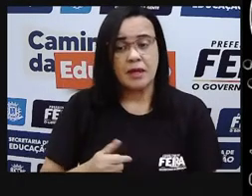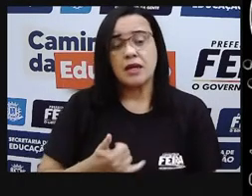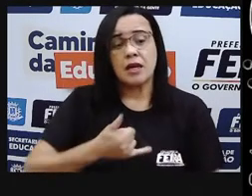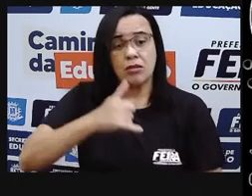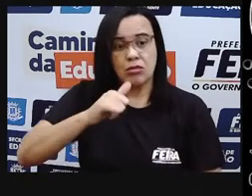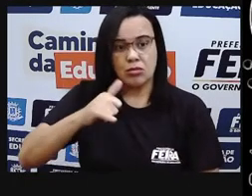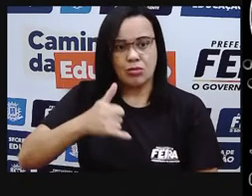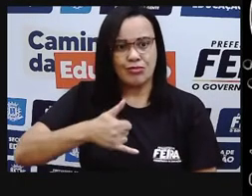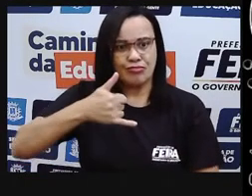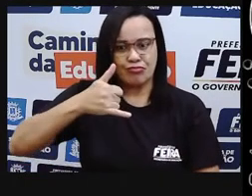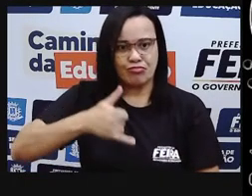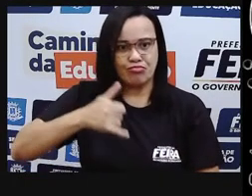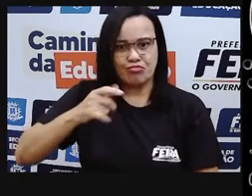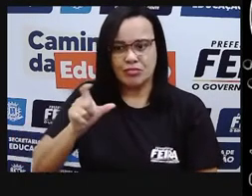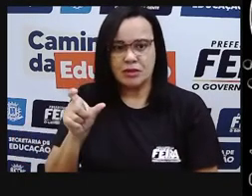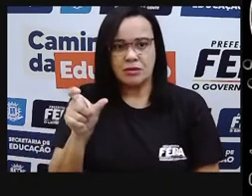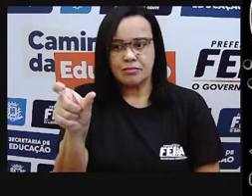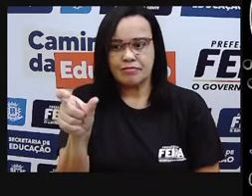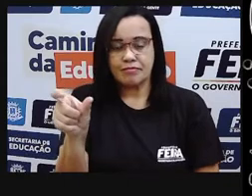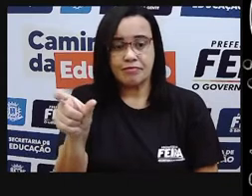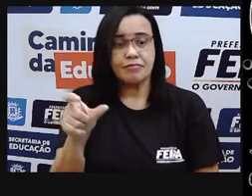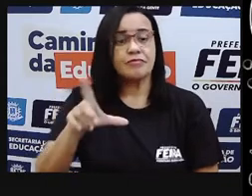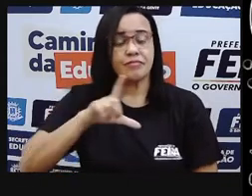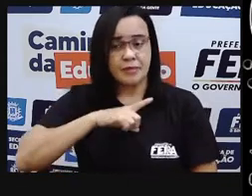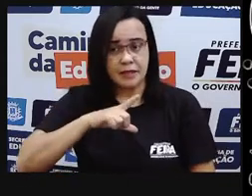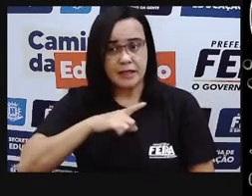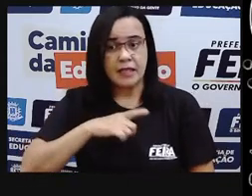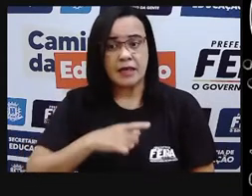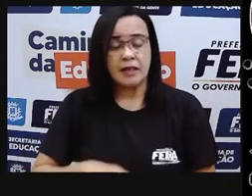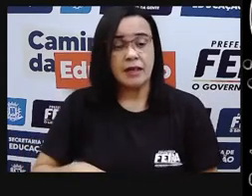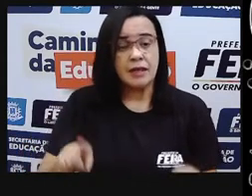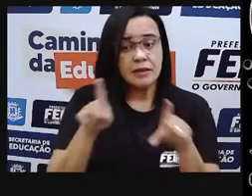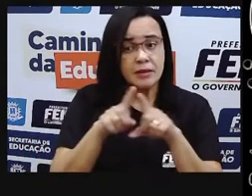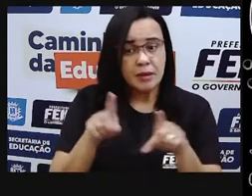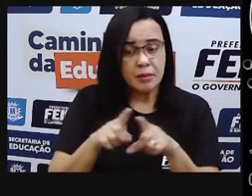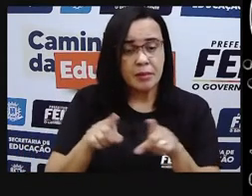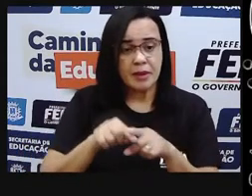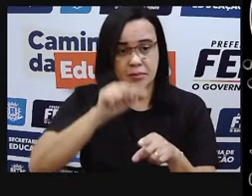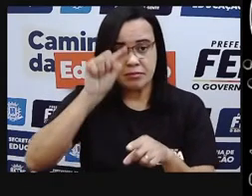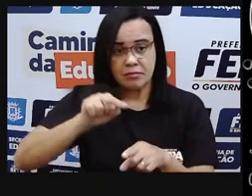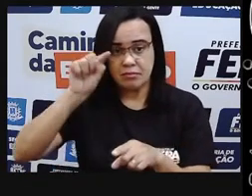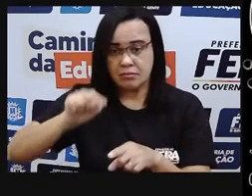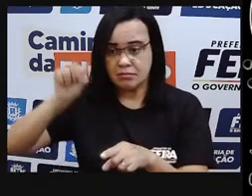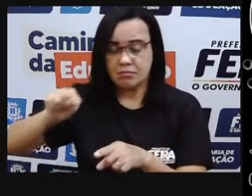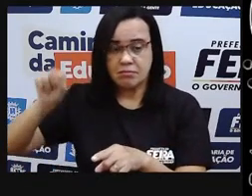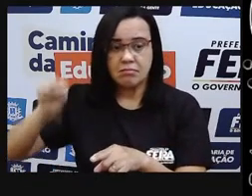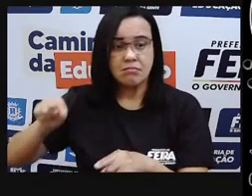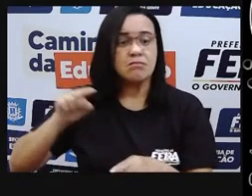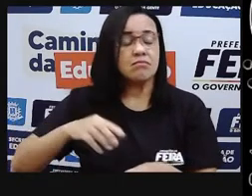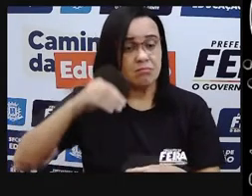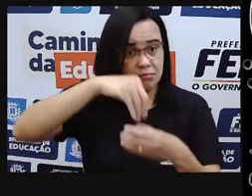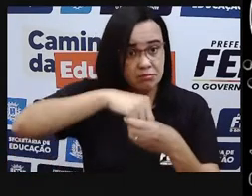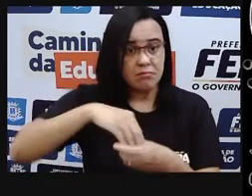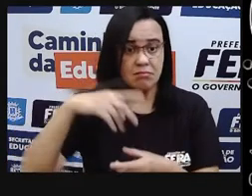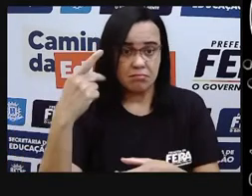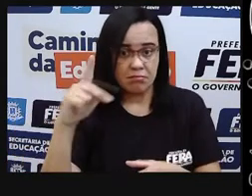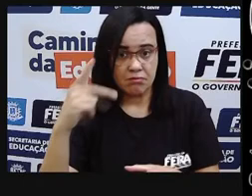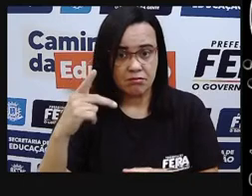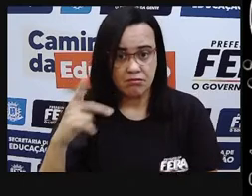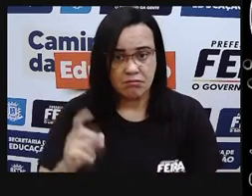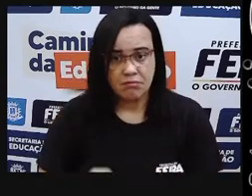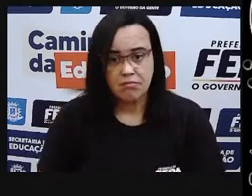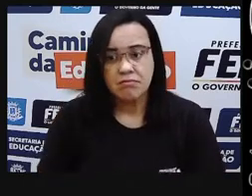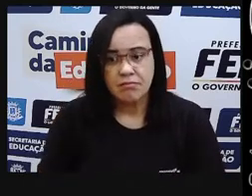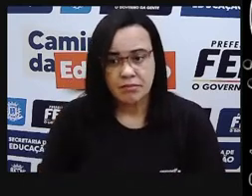é mais comum pra nós, tá no nosso cotidiano, nós temos a energia nuclear, né, através de fissuras,